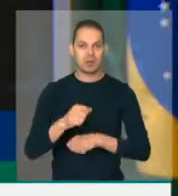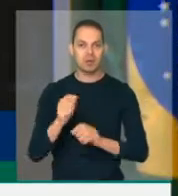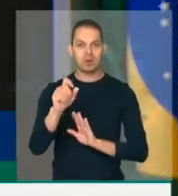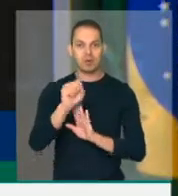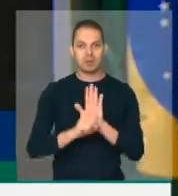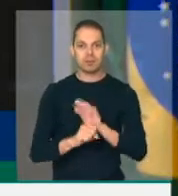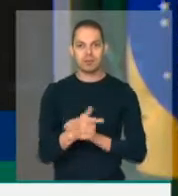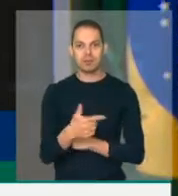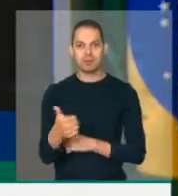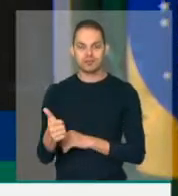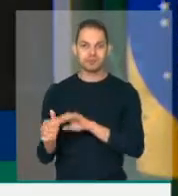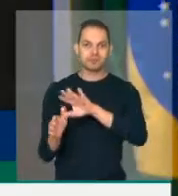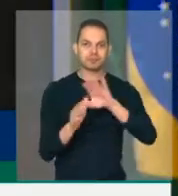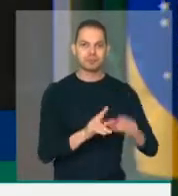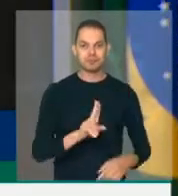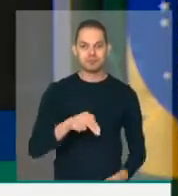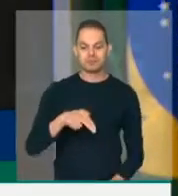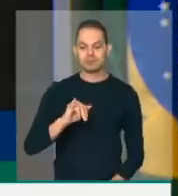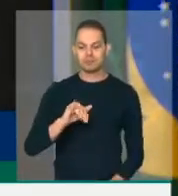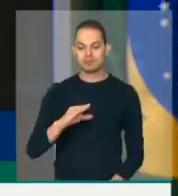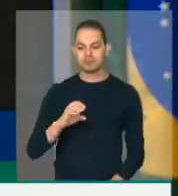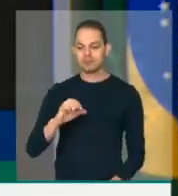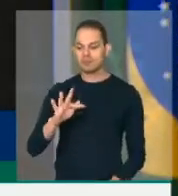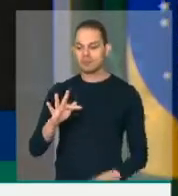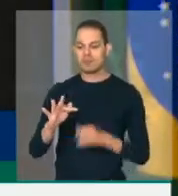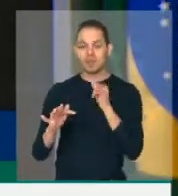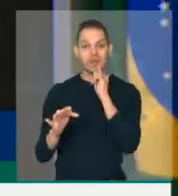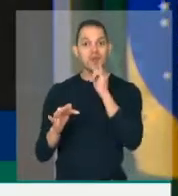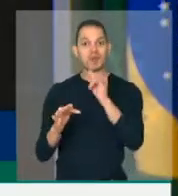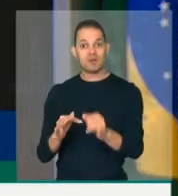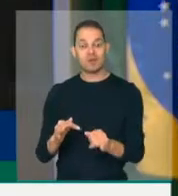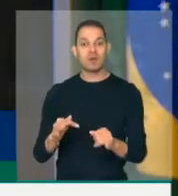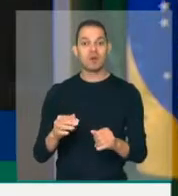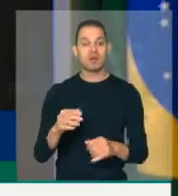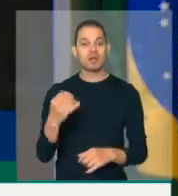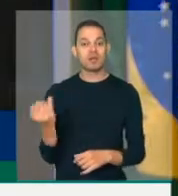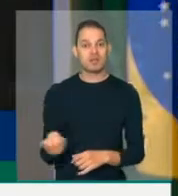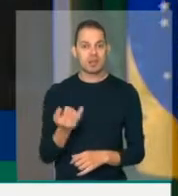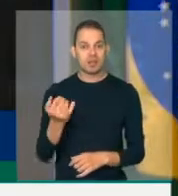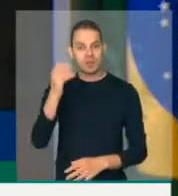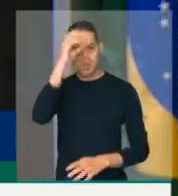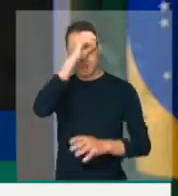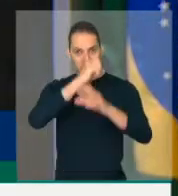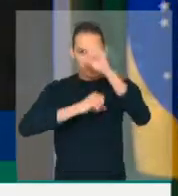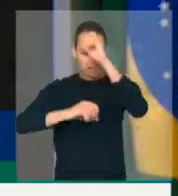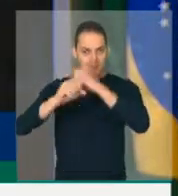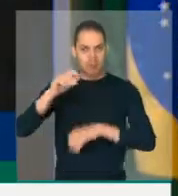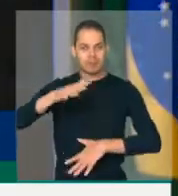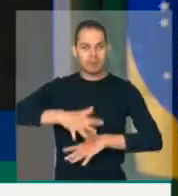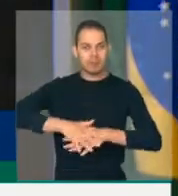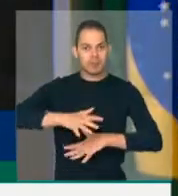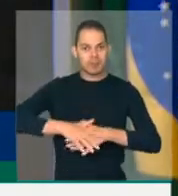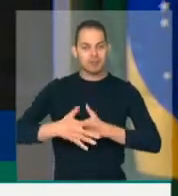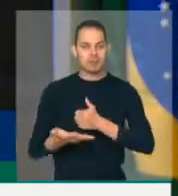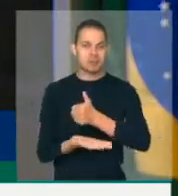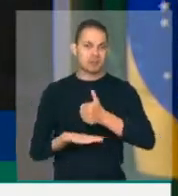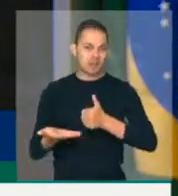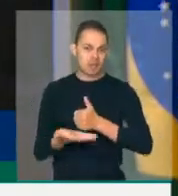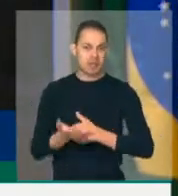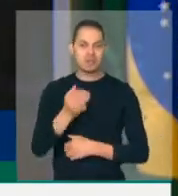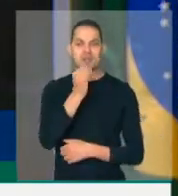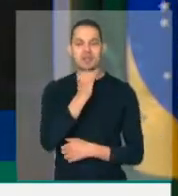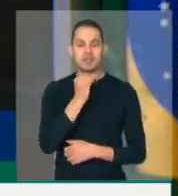A Unicef alertou que a capacidade de alfabetização e de aprendizado da matemática básica, por exemplo,